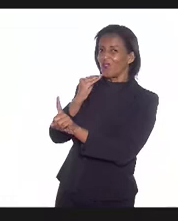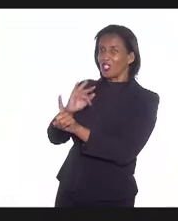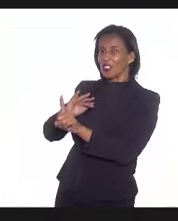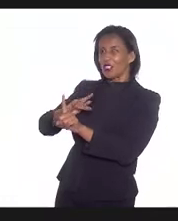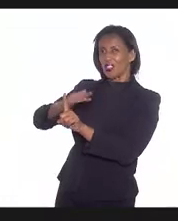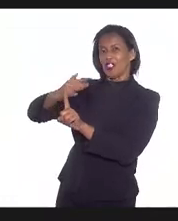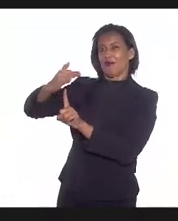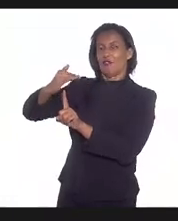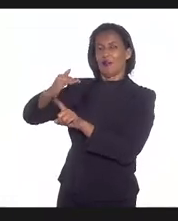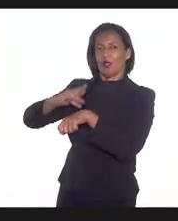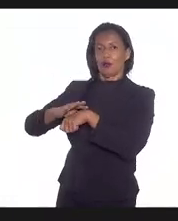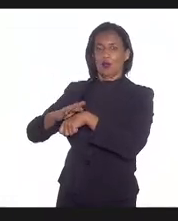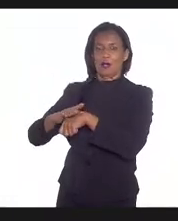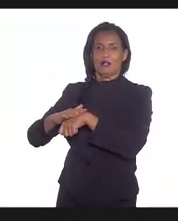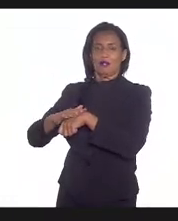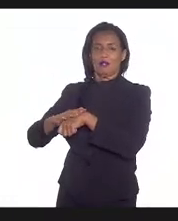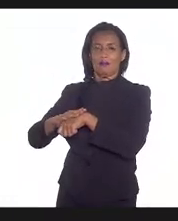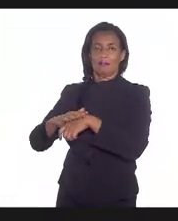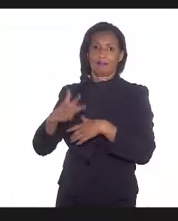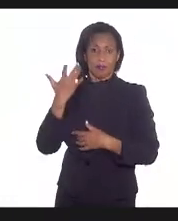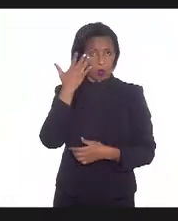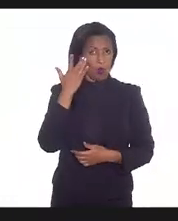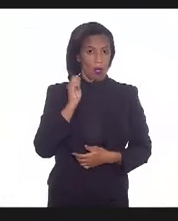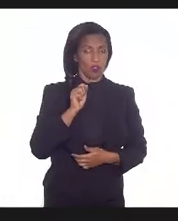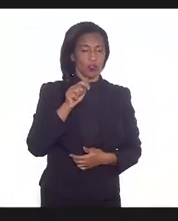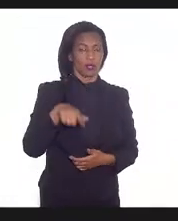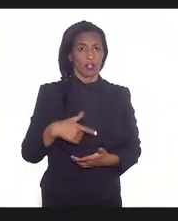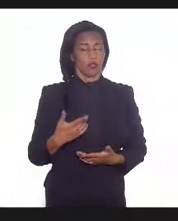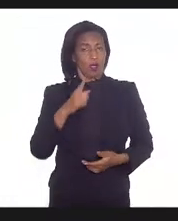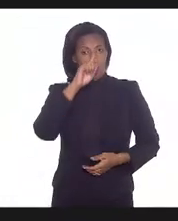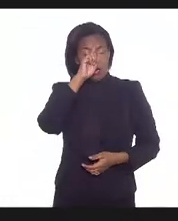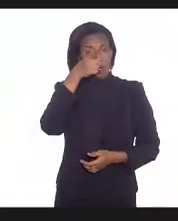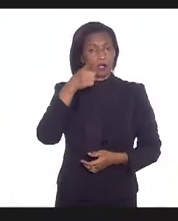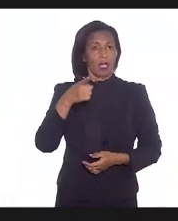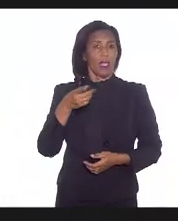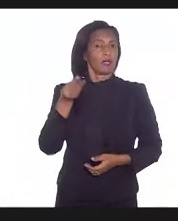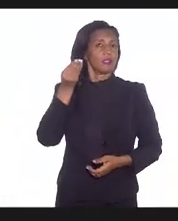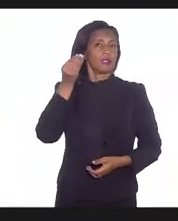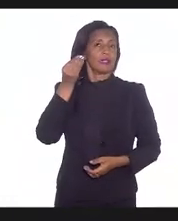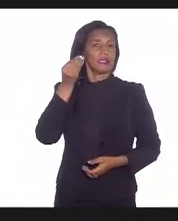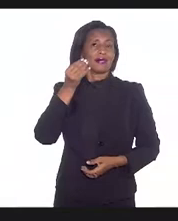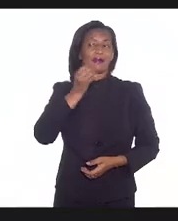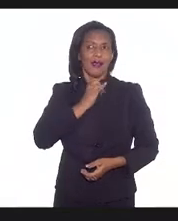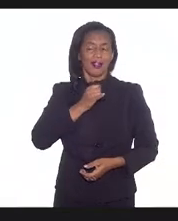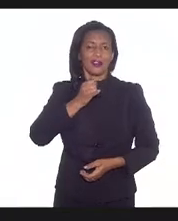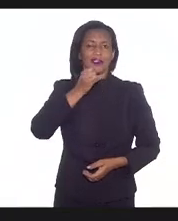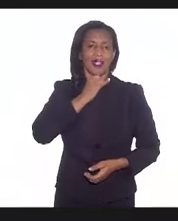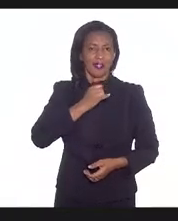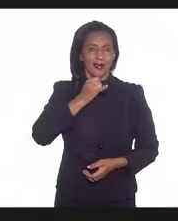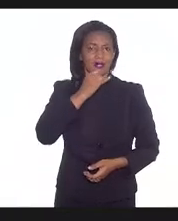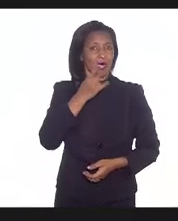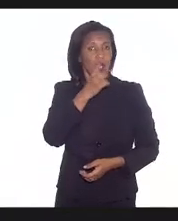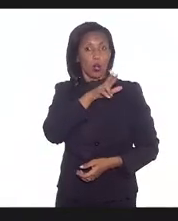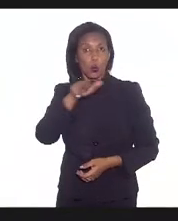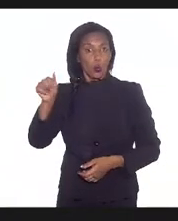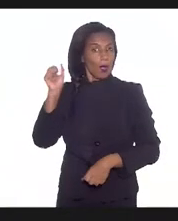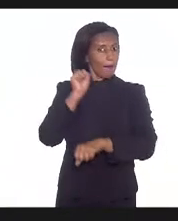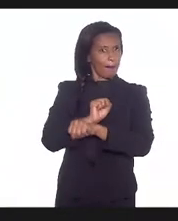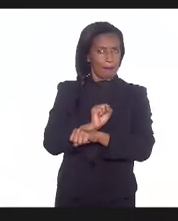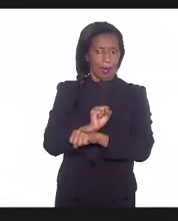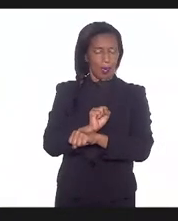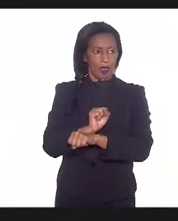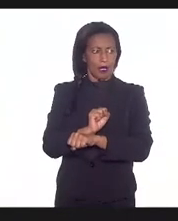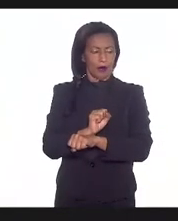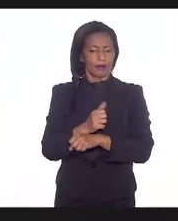surtos da doença. Então, acho que é isso. Quer dizer, a ideia é que se teste, teste, teste, e não se pare. É isso,